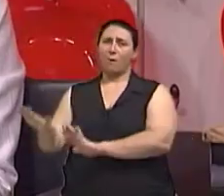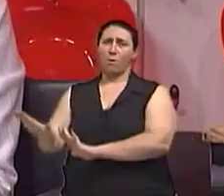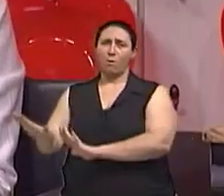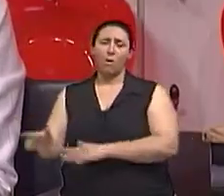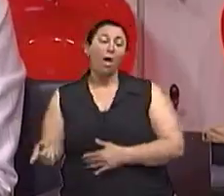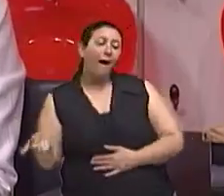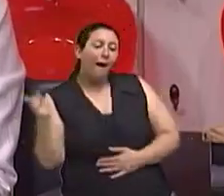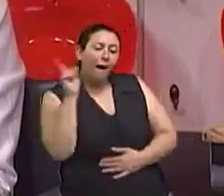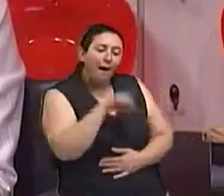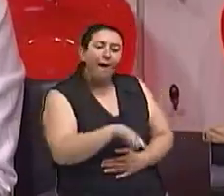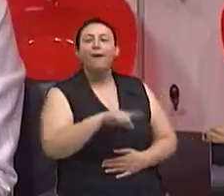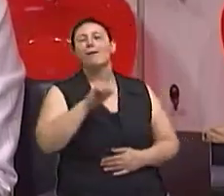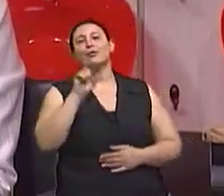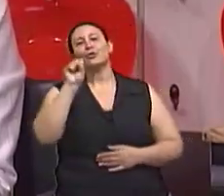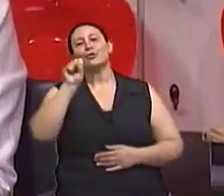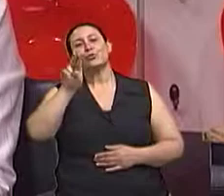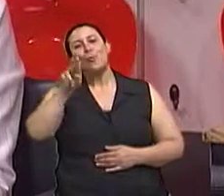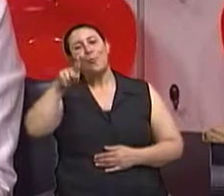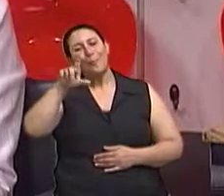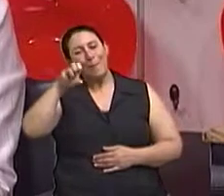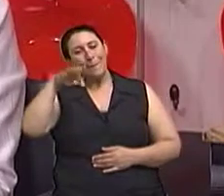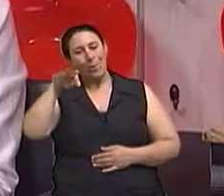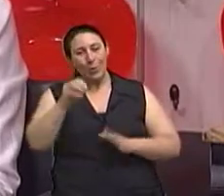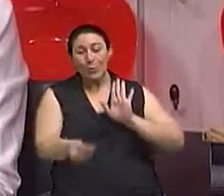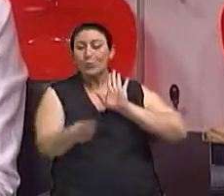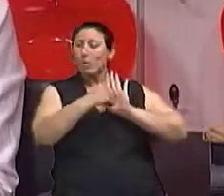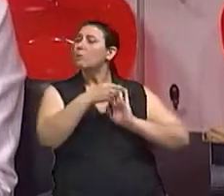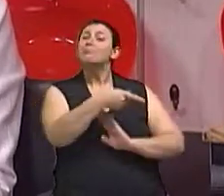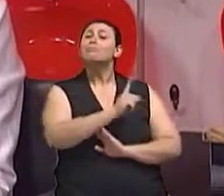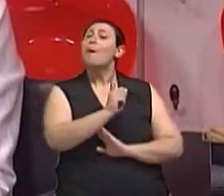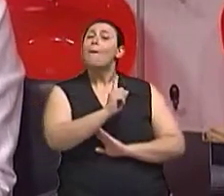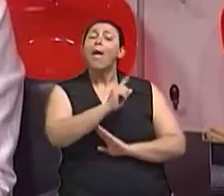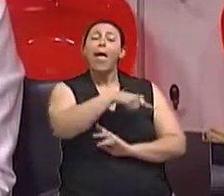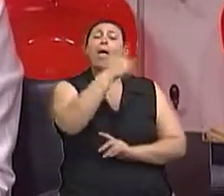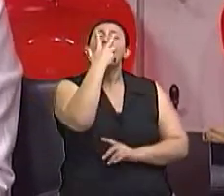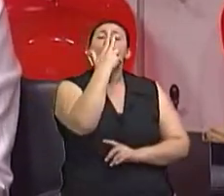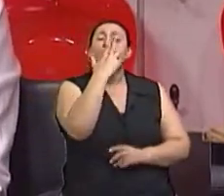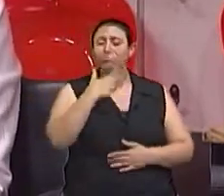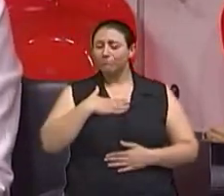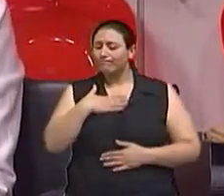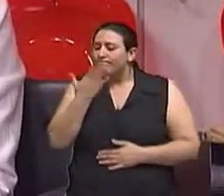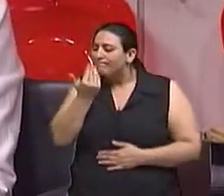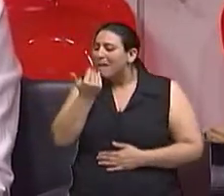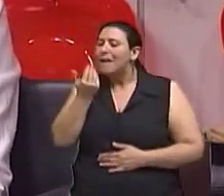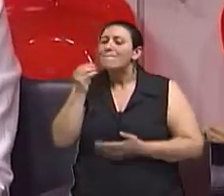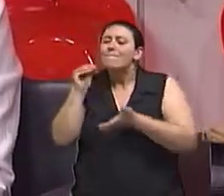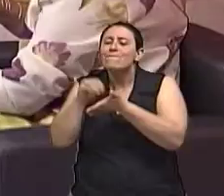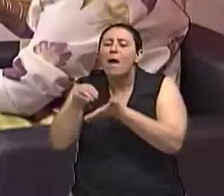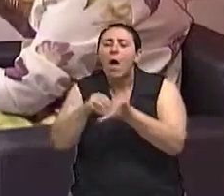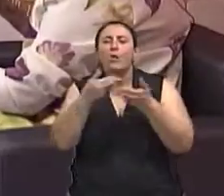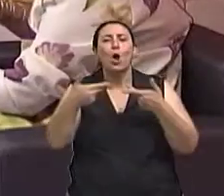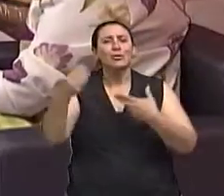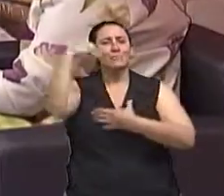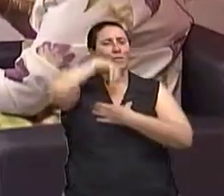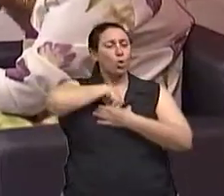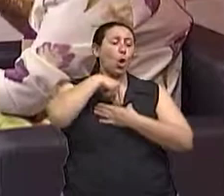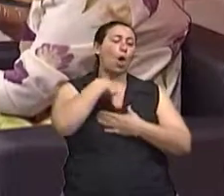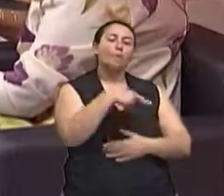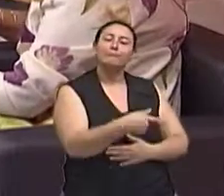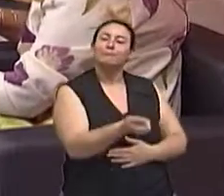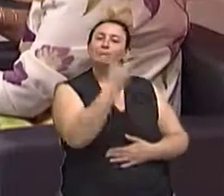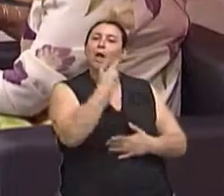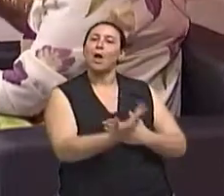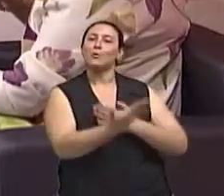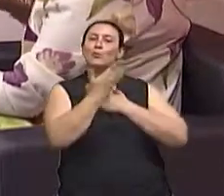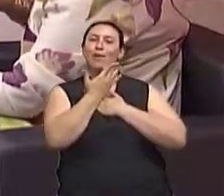na forma de líquido, né? Que tu vai usar como complemento alimentar. Em situações muito específicas e muito